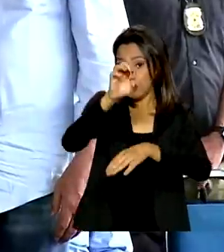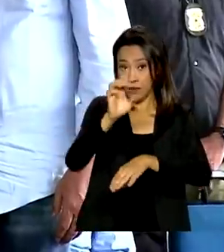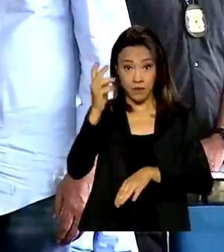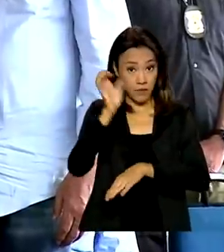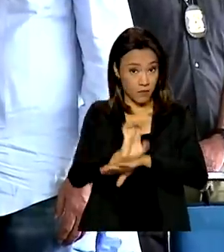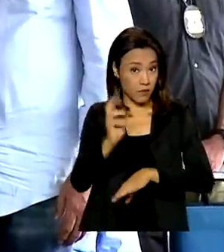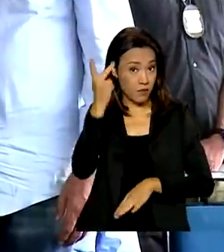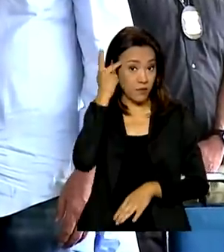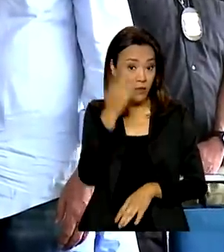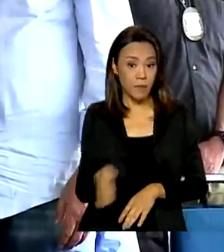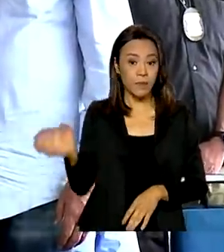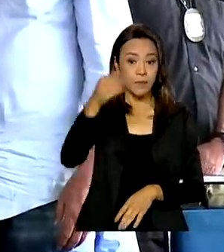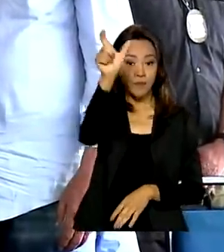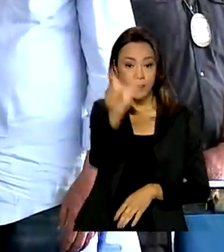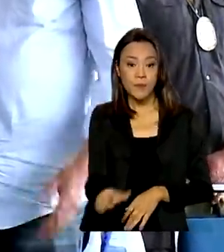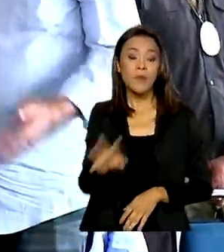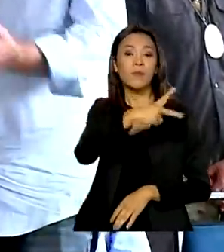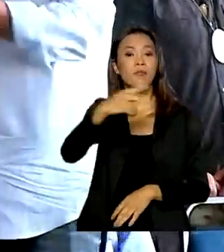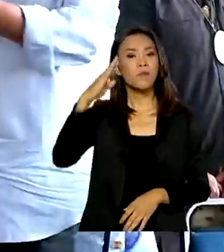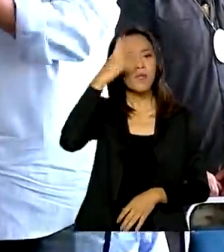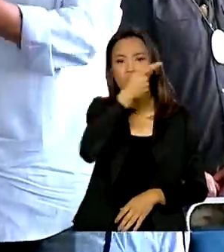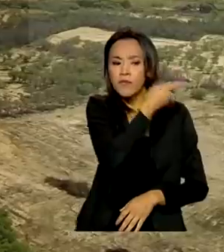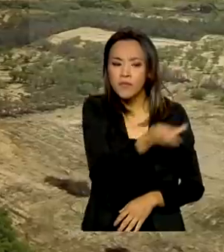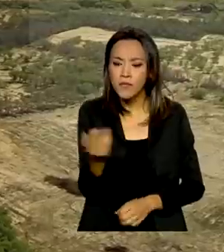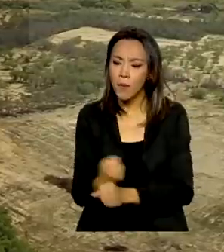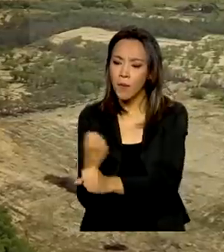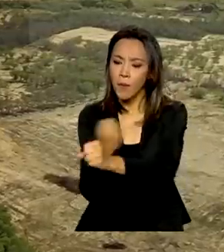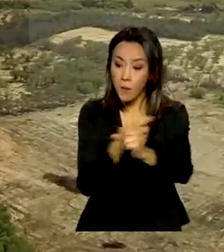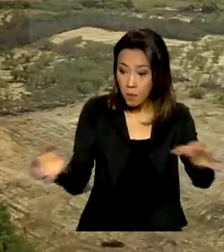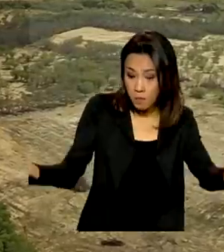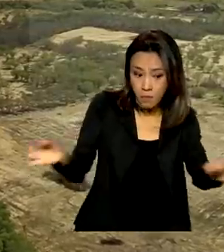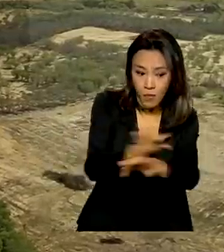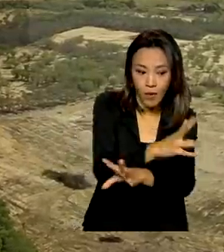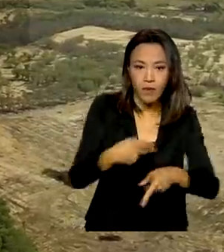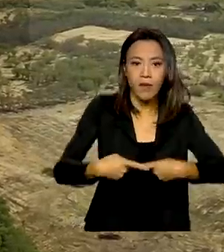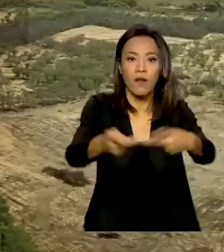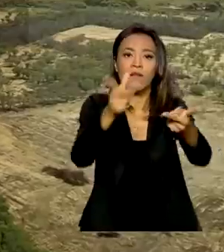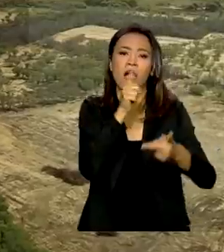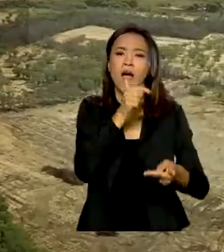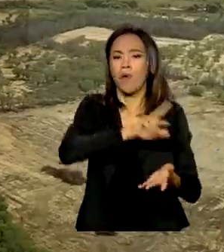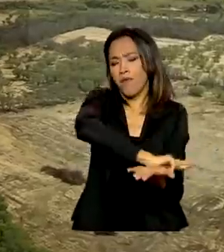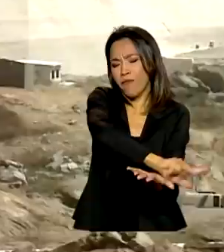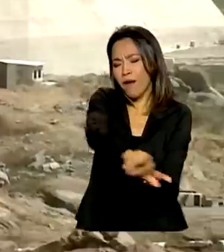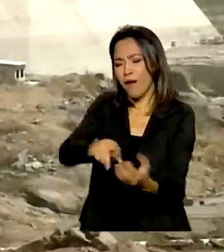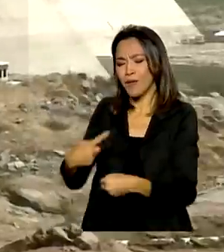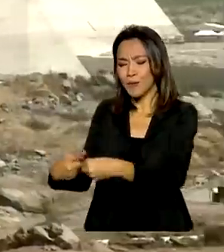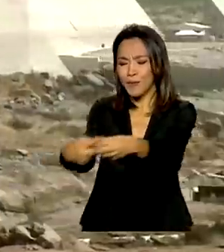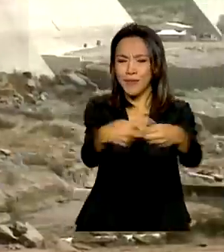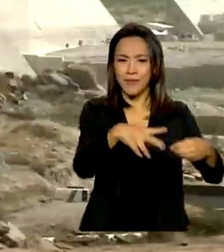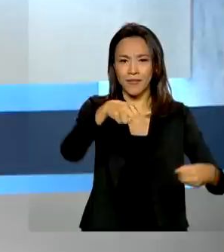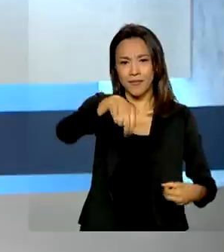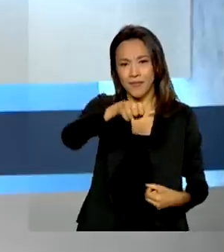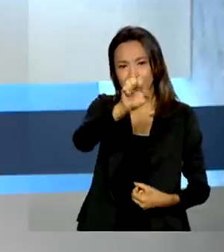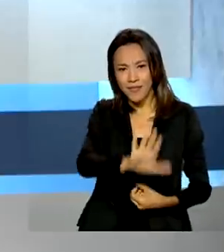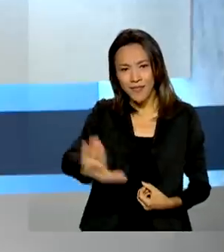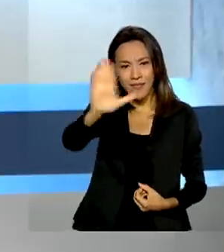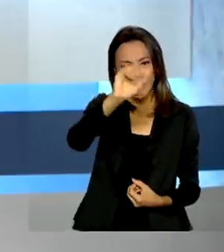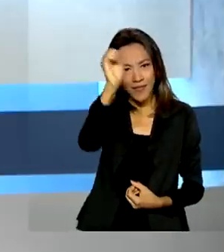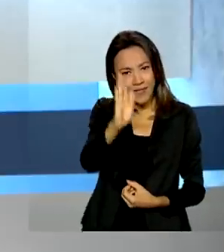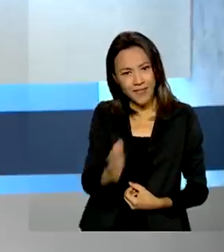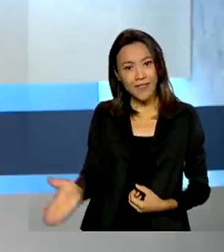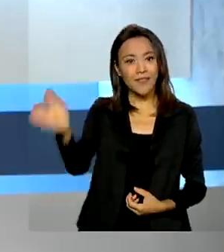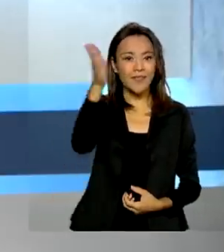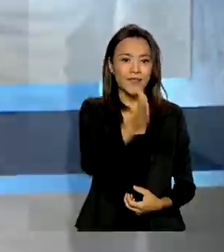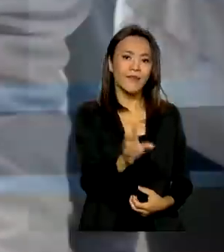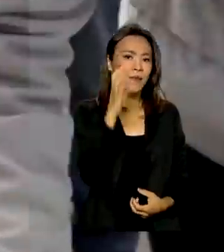Presidente Jair Bolsonaro visita obras que quando ficarem prontas vão levar água a vários municípios do Nordeste Brasileiro. E você vai